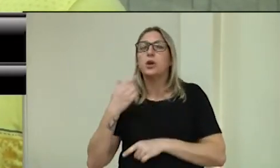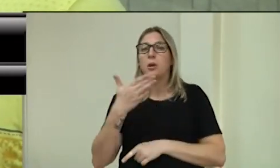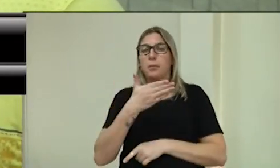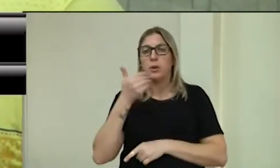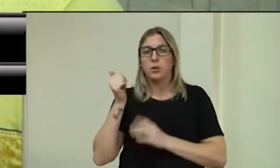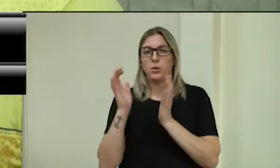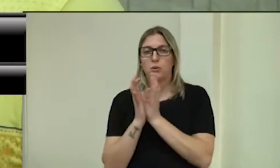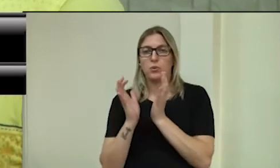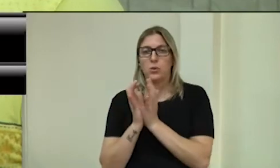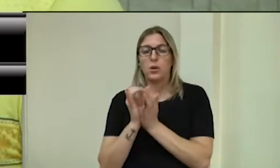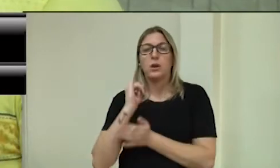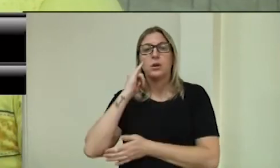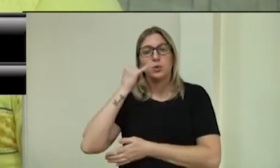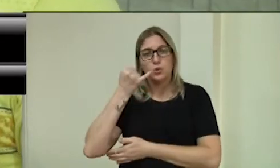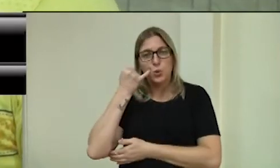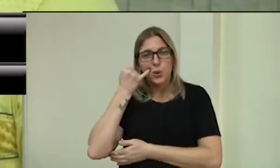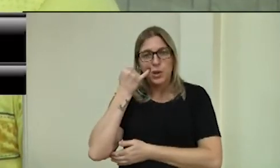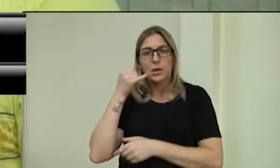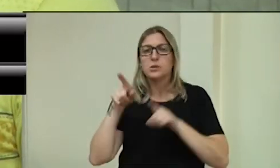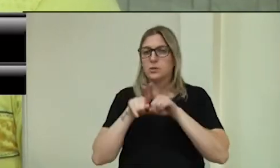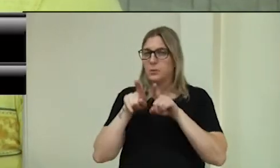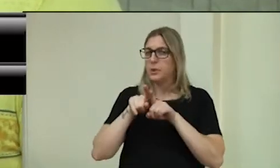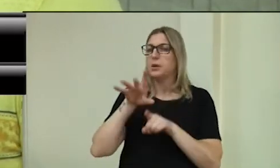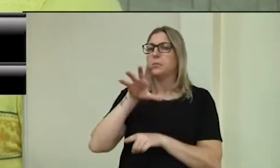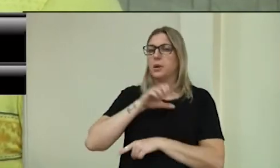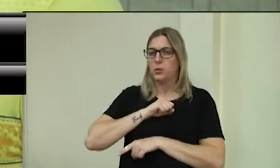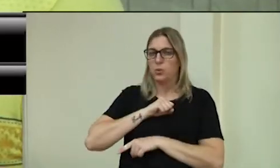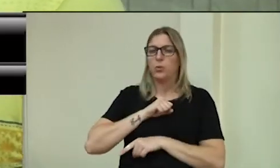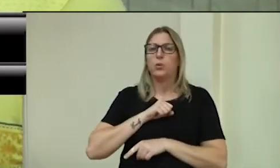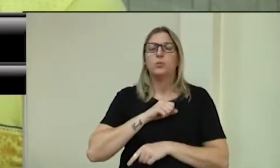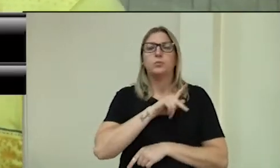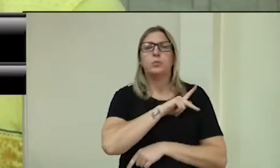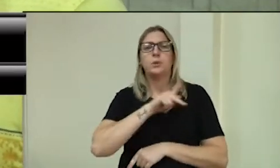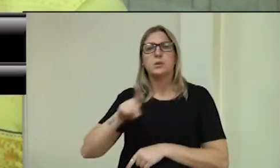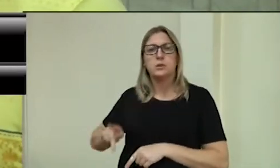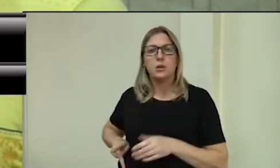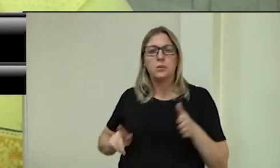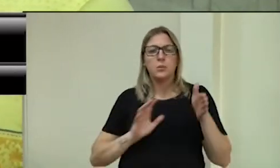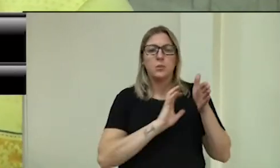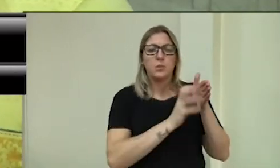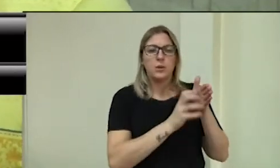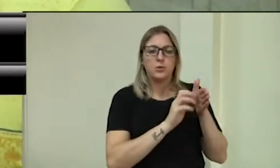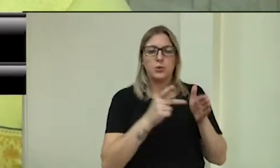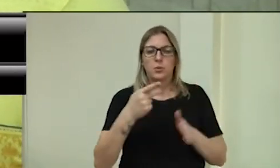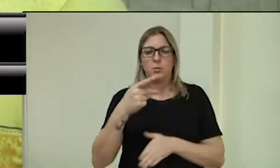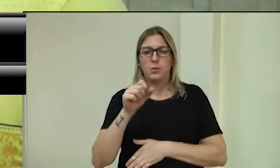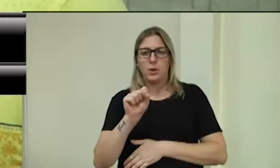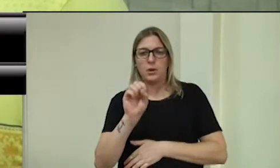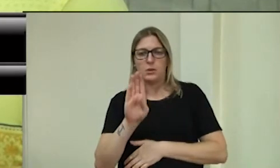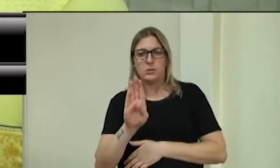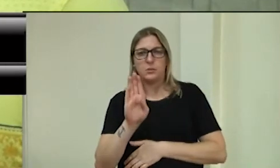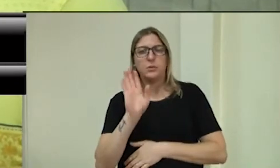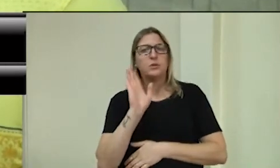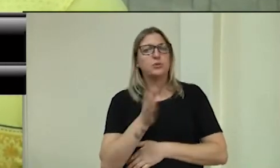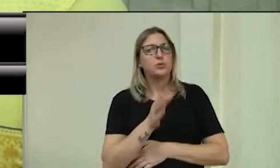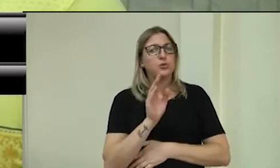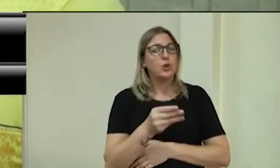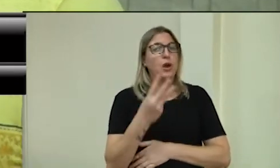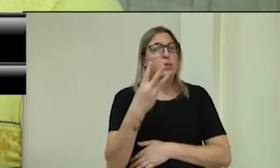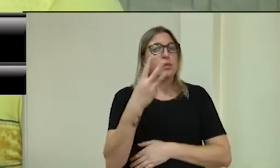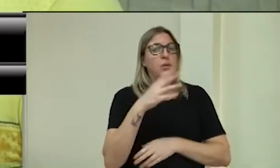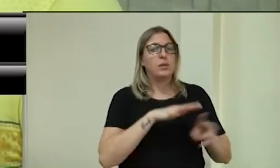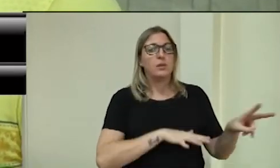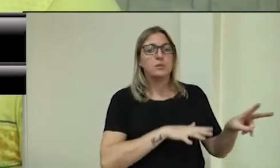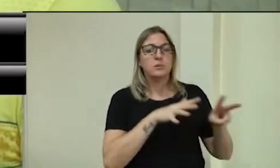afastado pelo Covid, presidente do meu partido, PSB, já faz três semanas que está entubado em Passo Fundo,